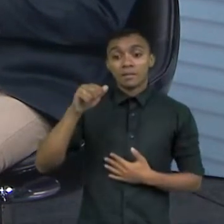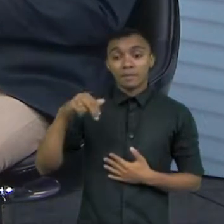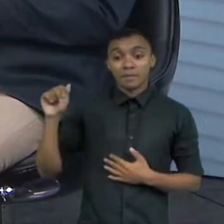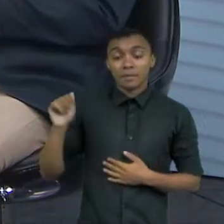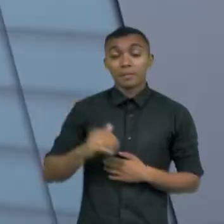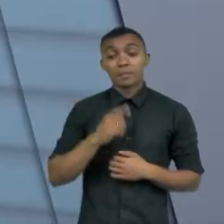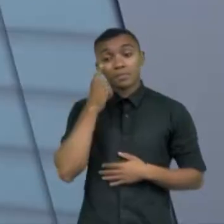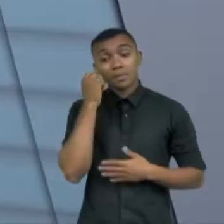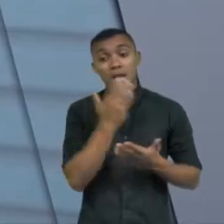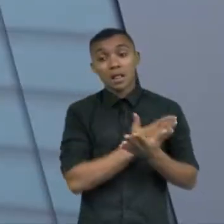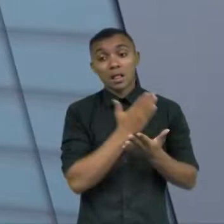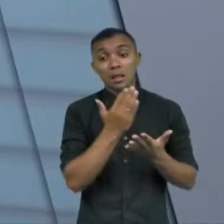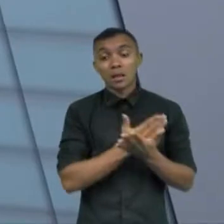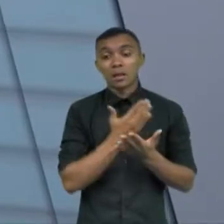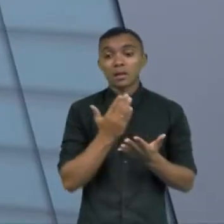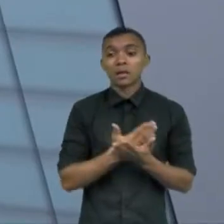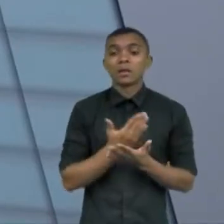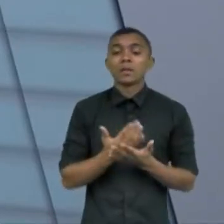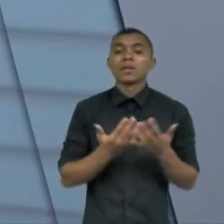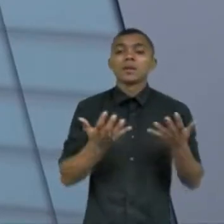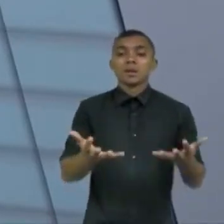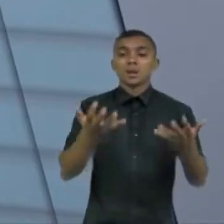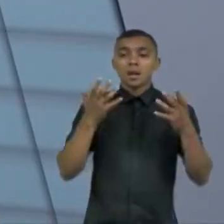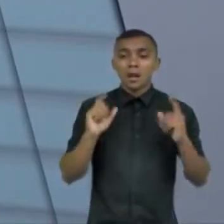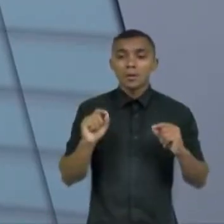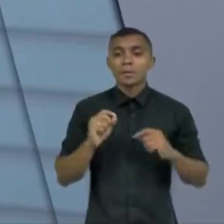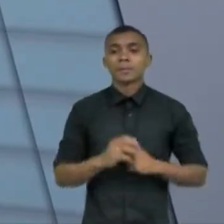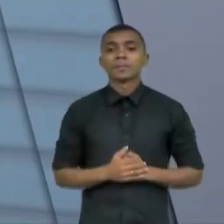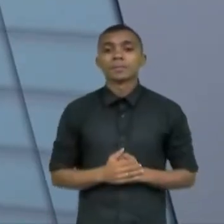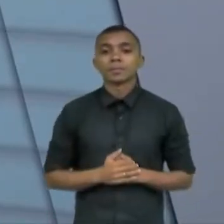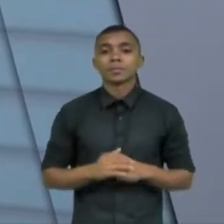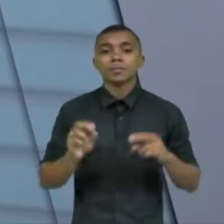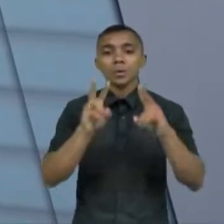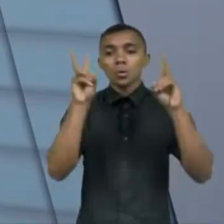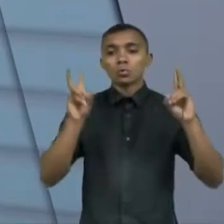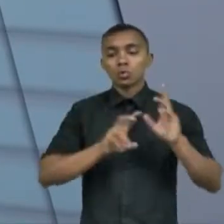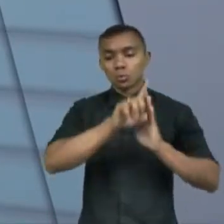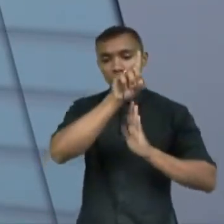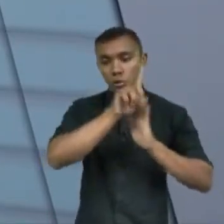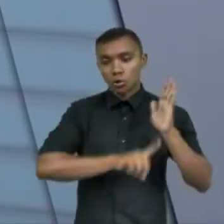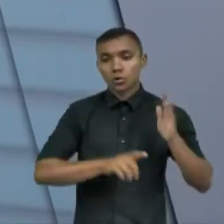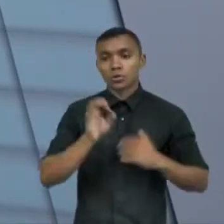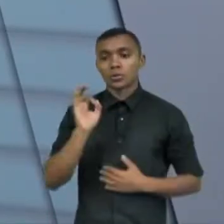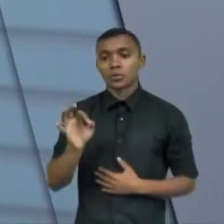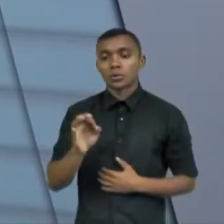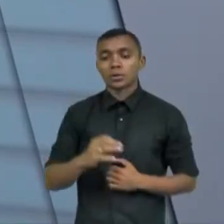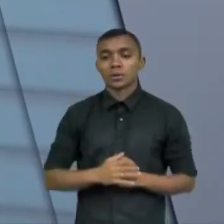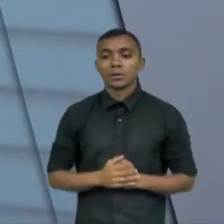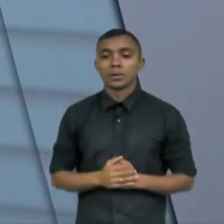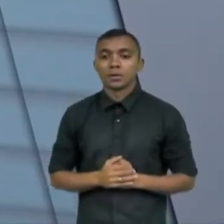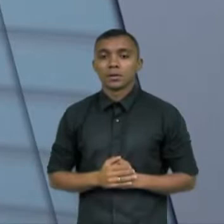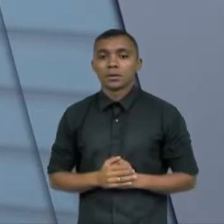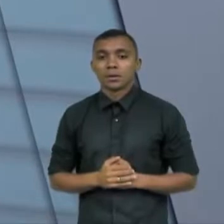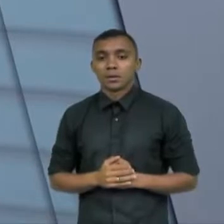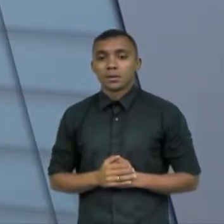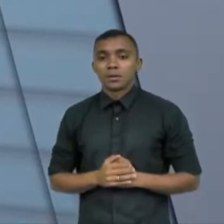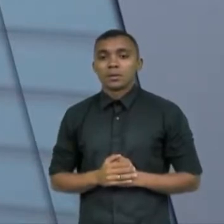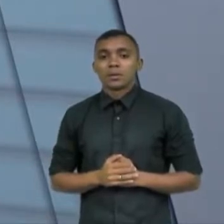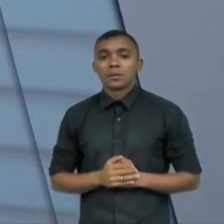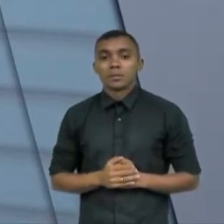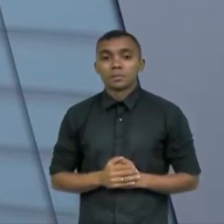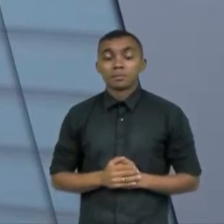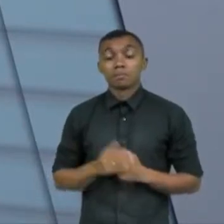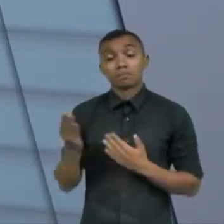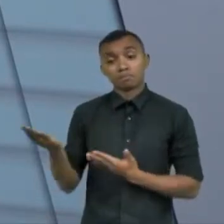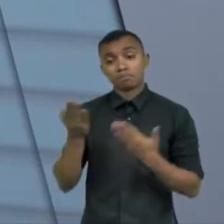livro ele procura dar um instante manual do que tem o direito e o que diz a realidade eu queria que a senhora falasse um pouco sobre